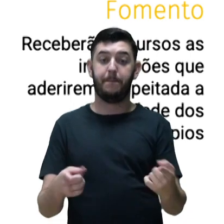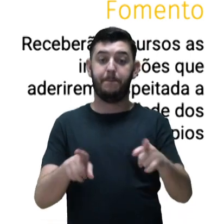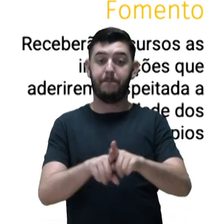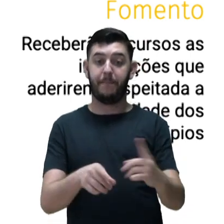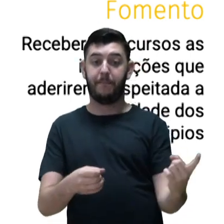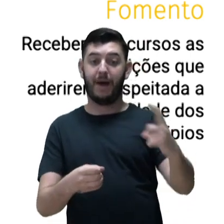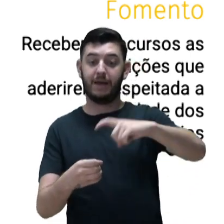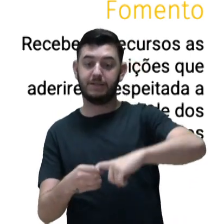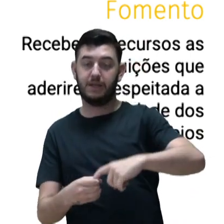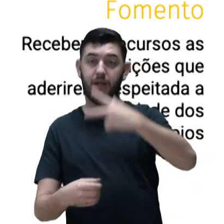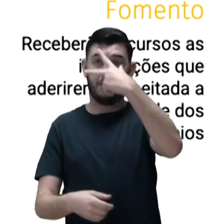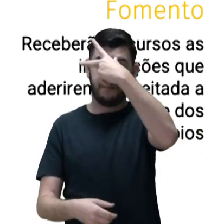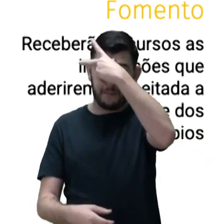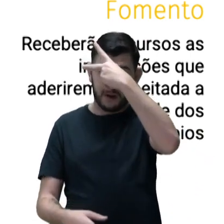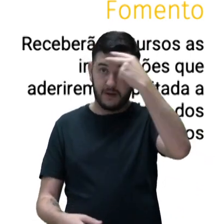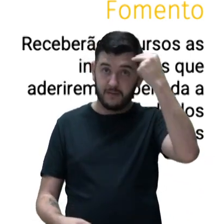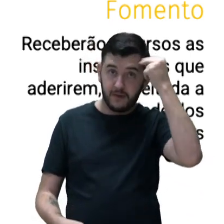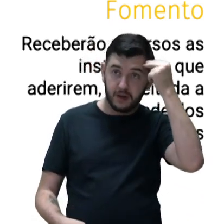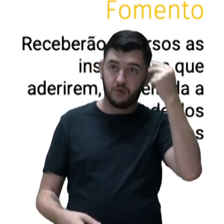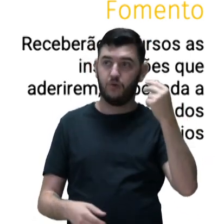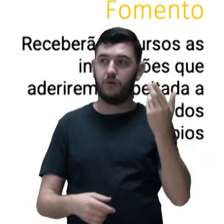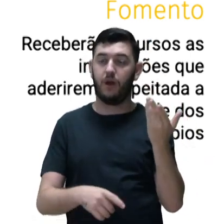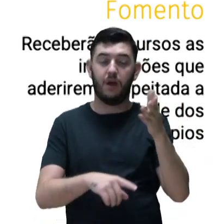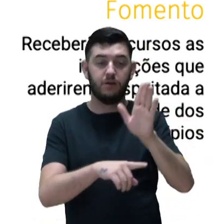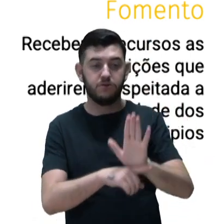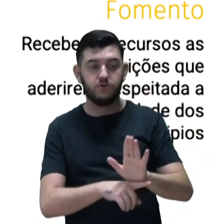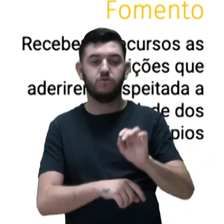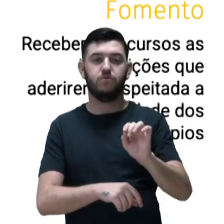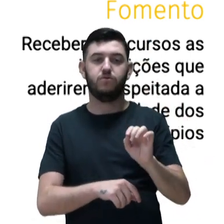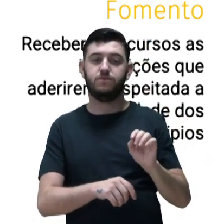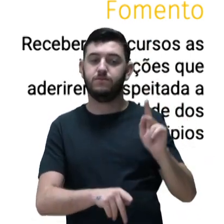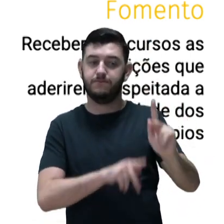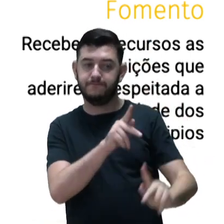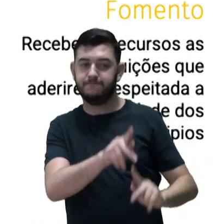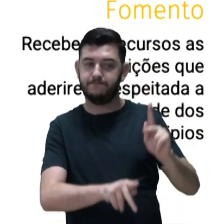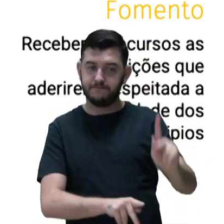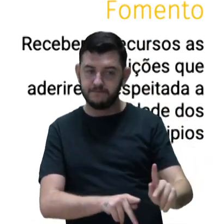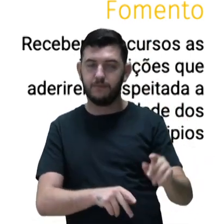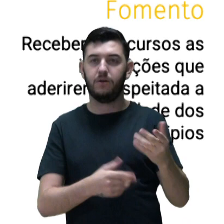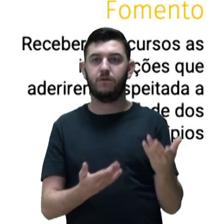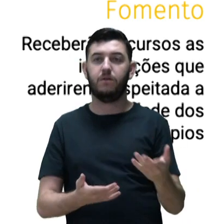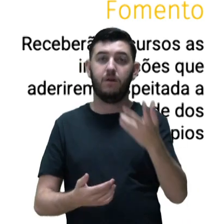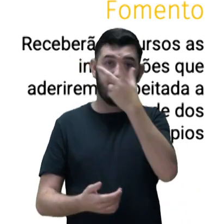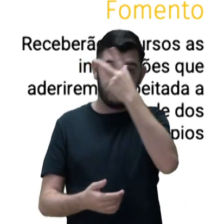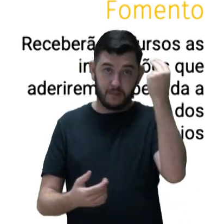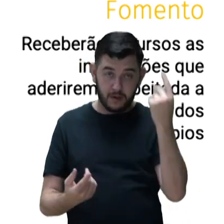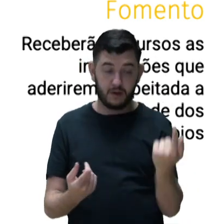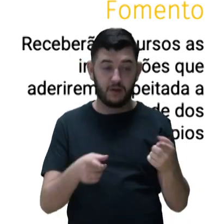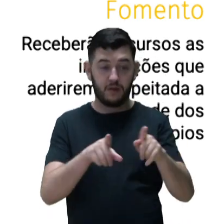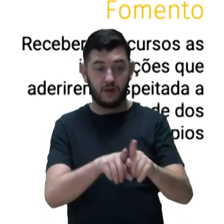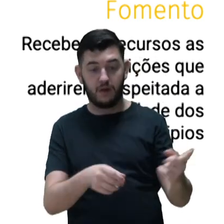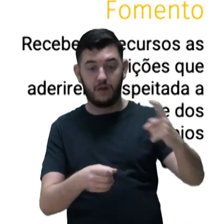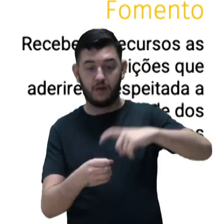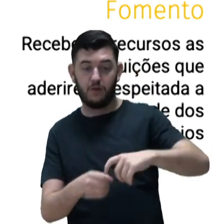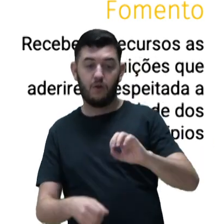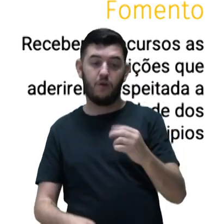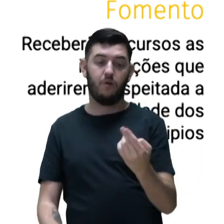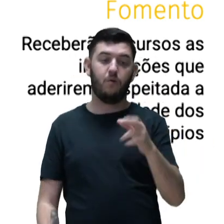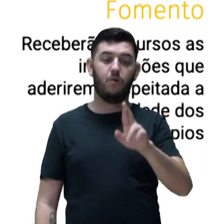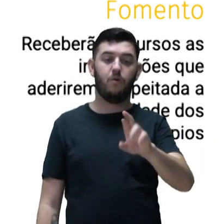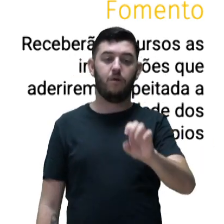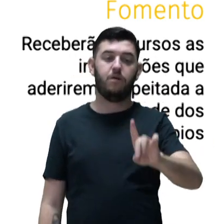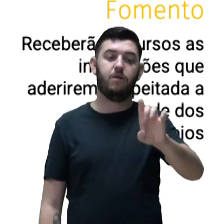parceria com as prefeituras para ajudar na mobilização do público-alvo. Pode ser uma parceria com a prefeitura ou com a rede